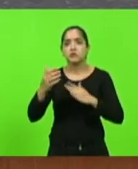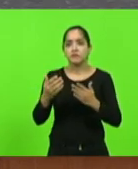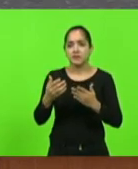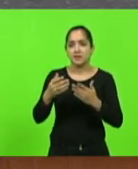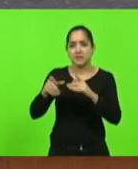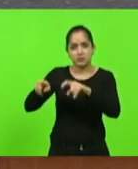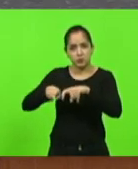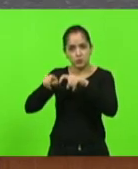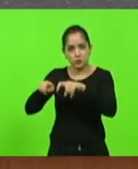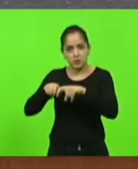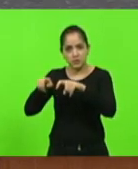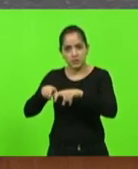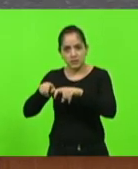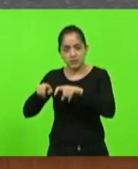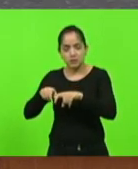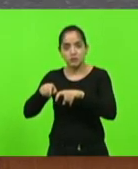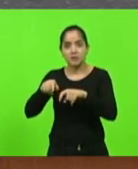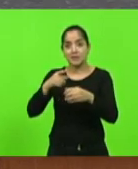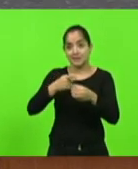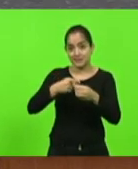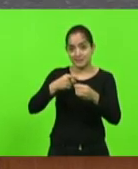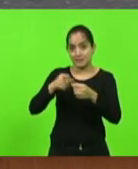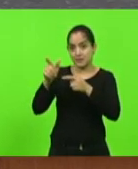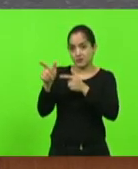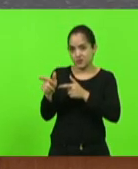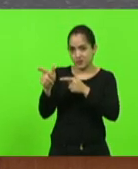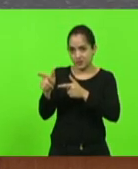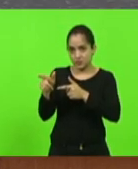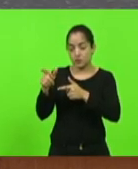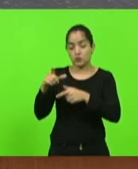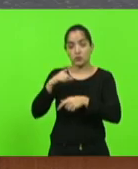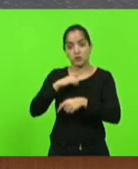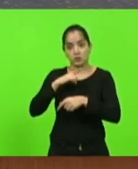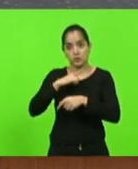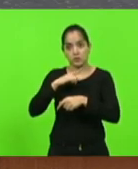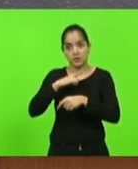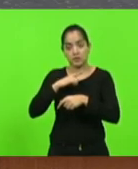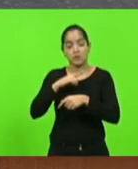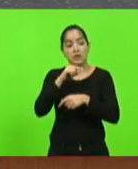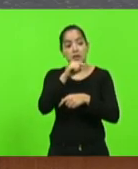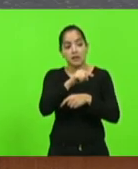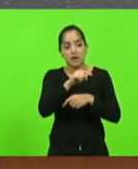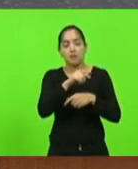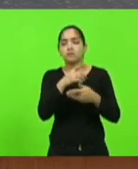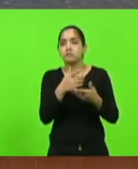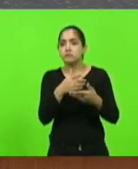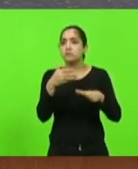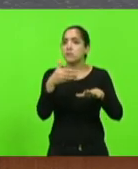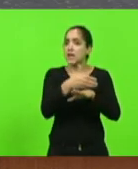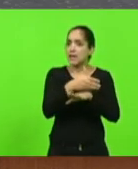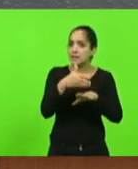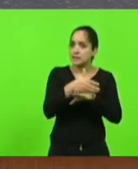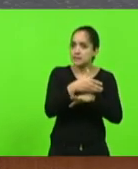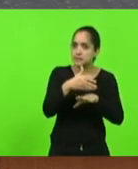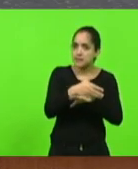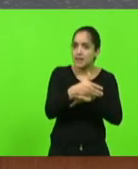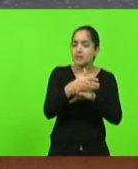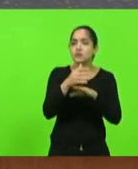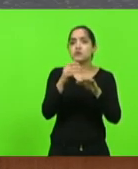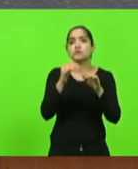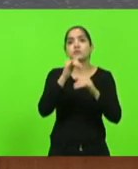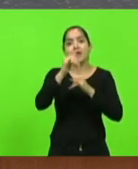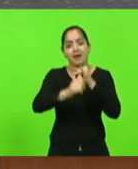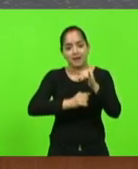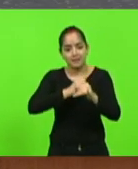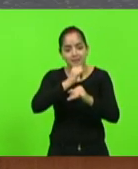em Caçador mas o agricultor precisa também ter acesso à internet tem que